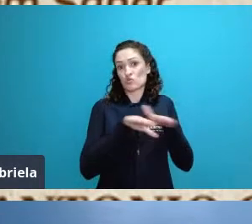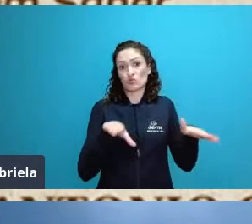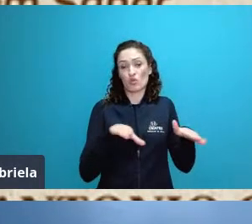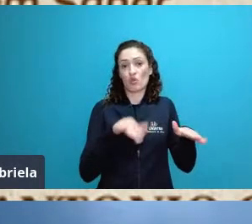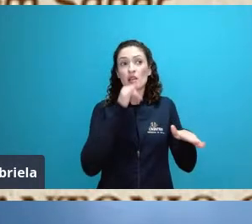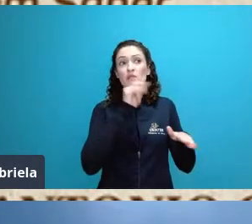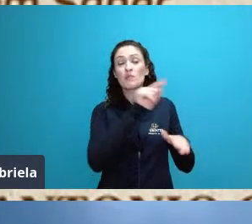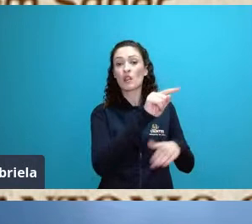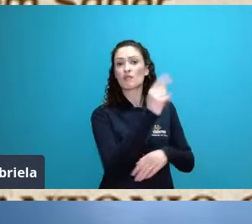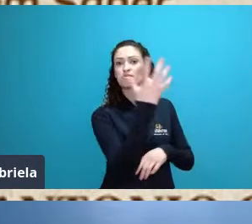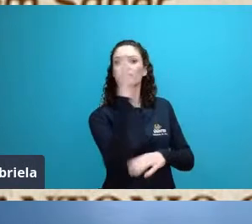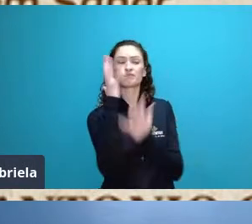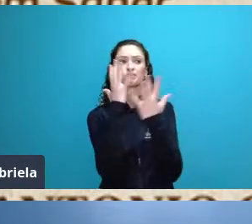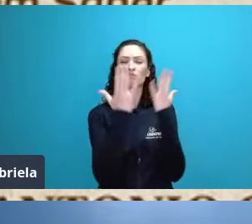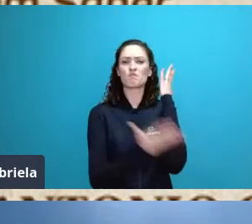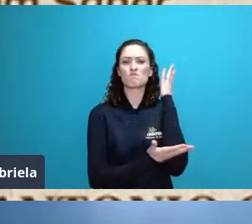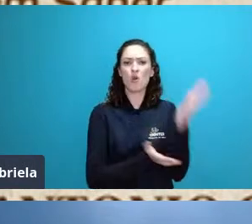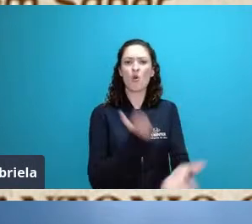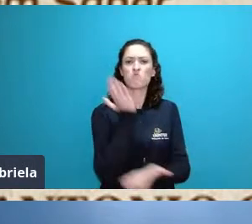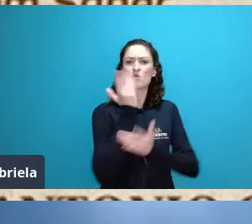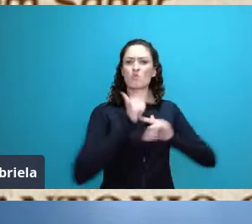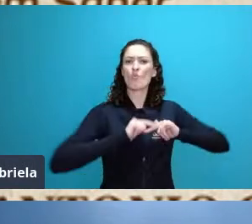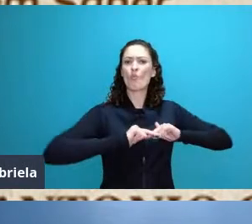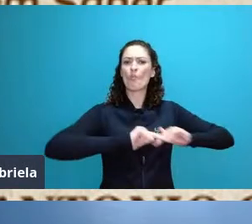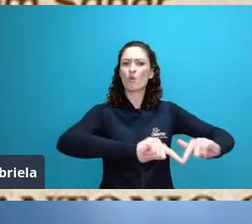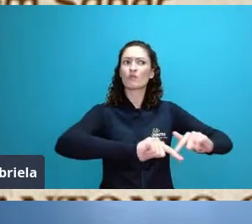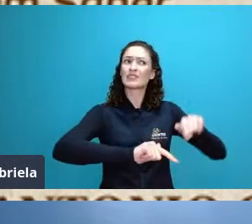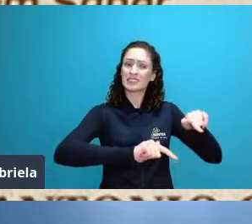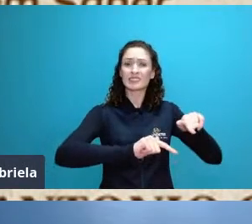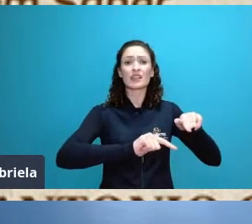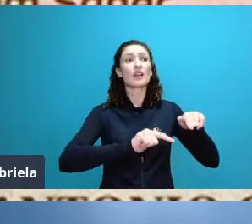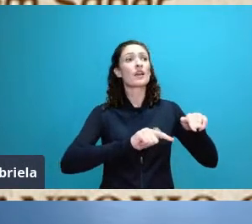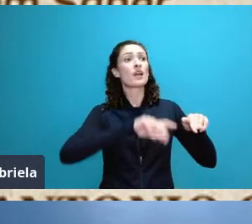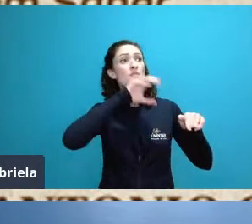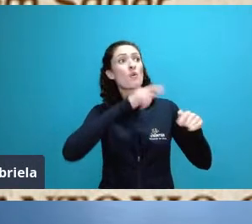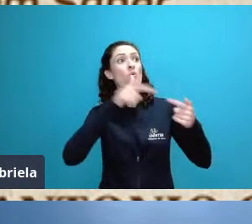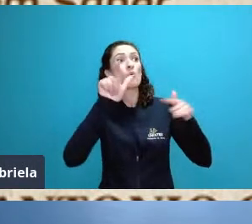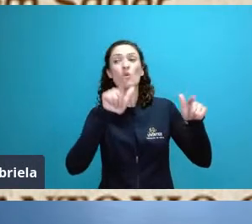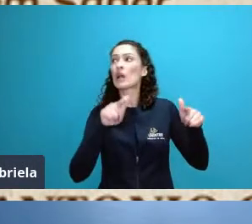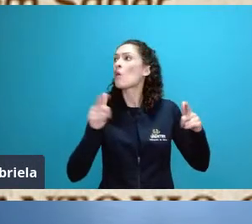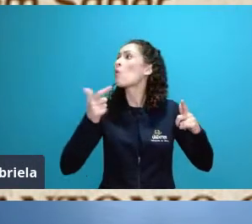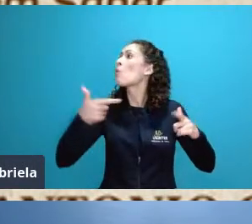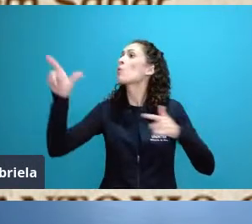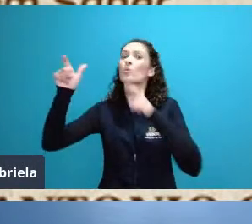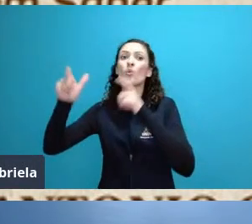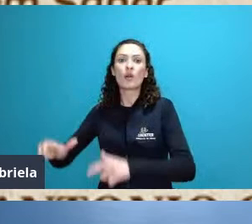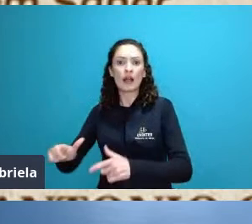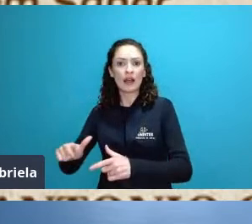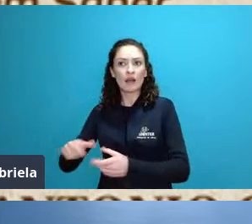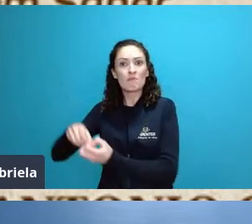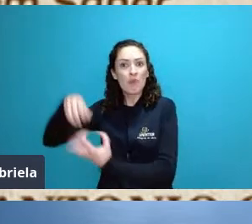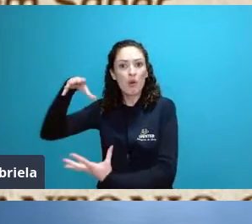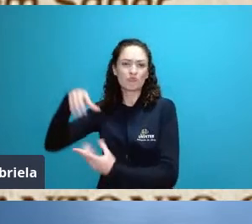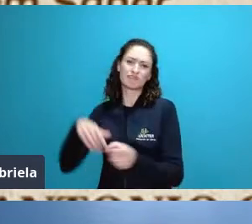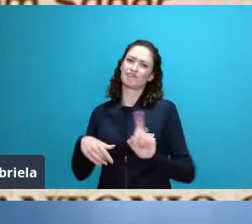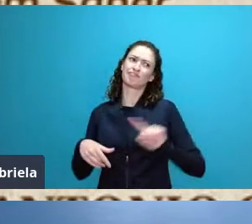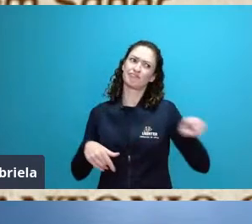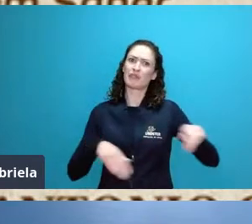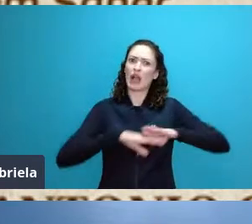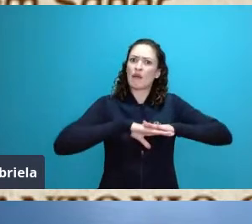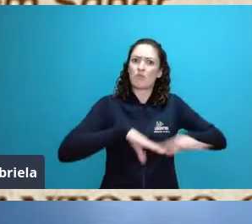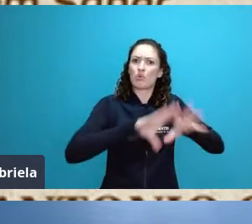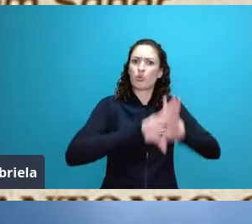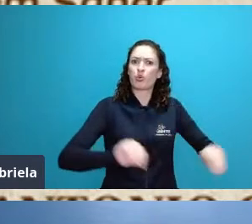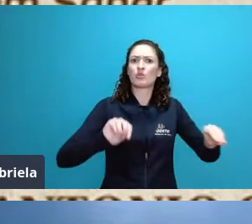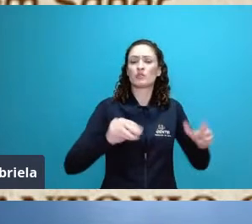desmatamento maiores pressões sobre as suas populações elas não vão mais voltar do ponto de vista dessas alterações refletindo